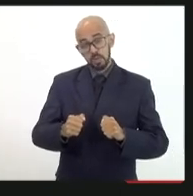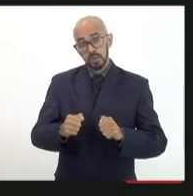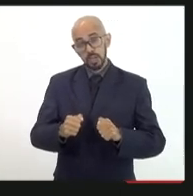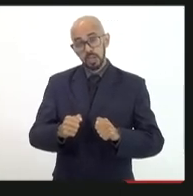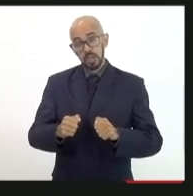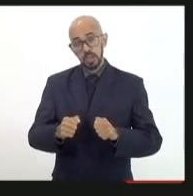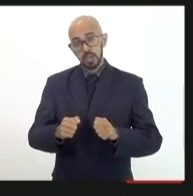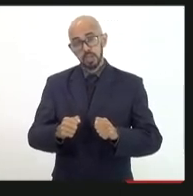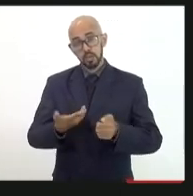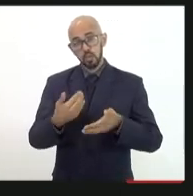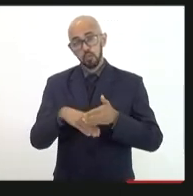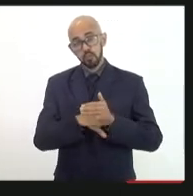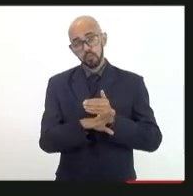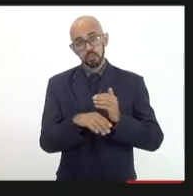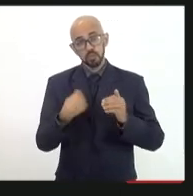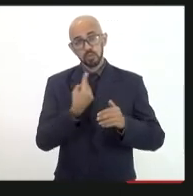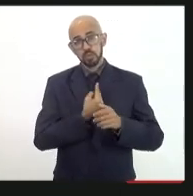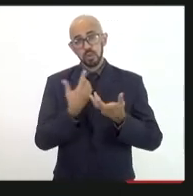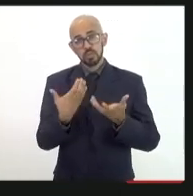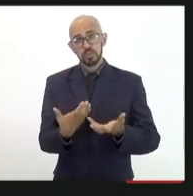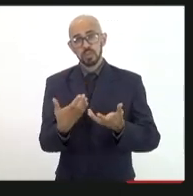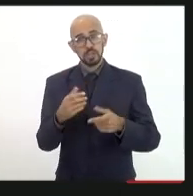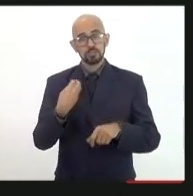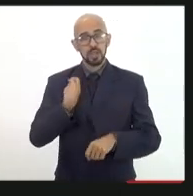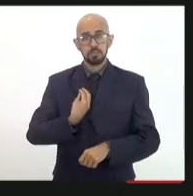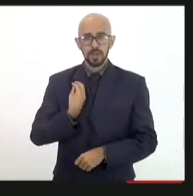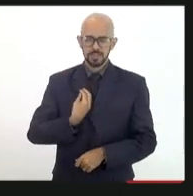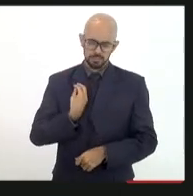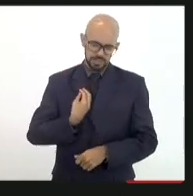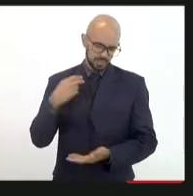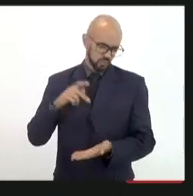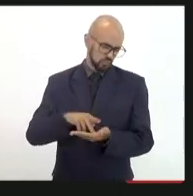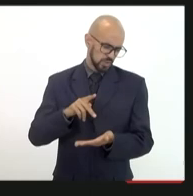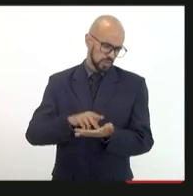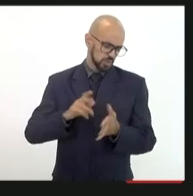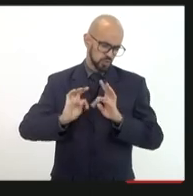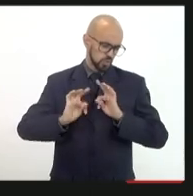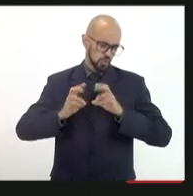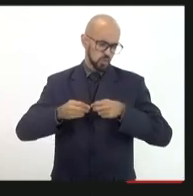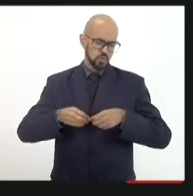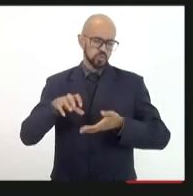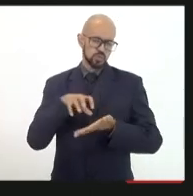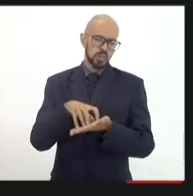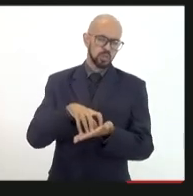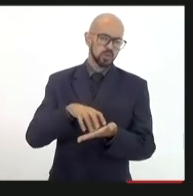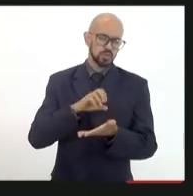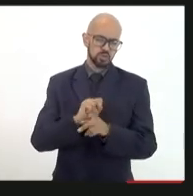no fundo que se pretende ter a participação efetiva de outros setores da sociedade